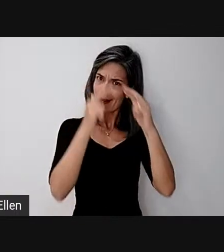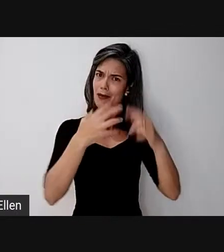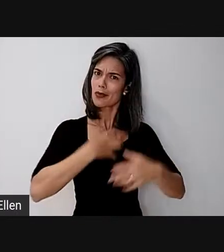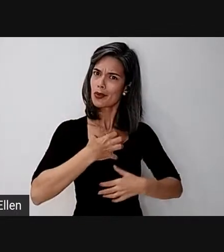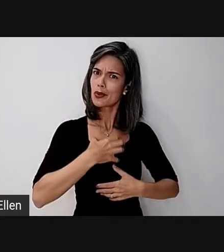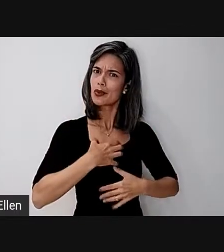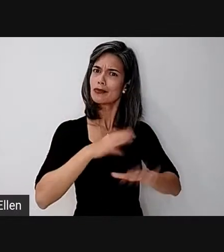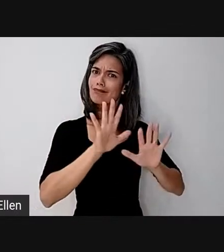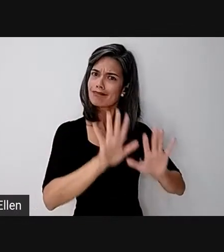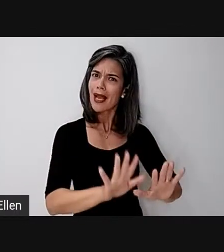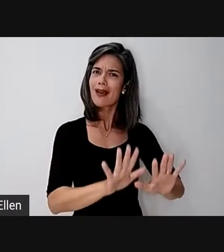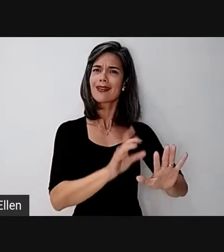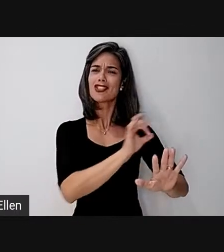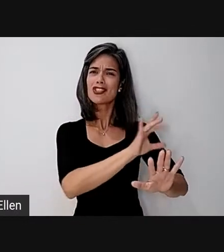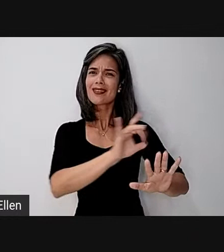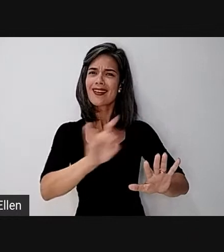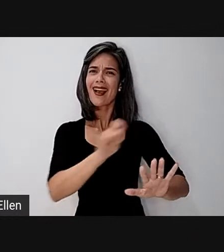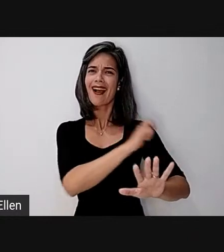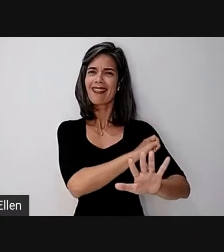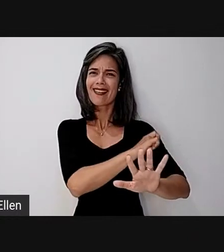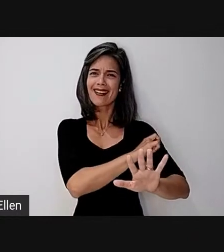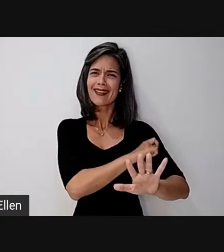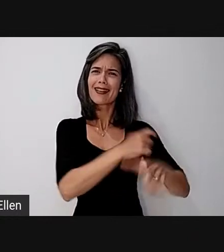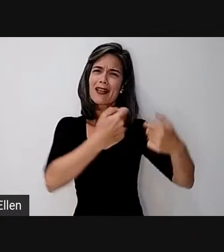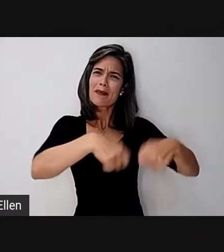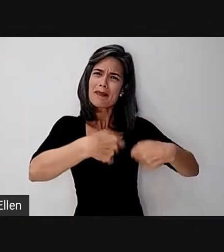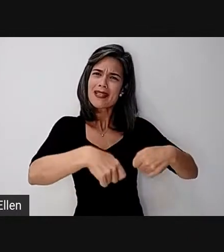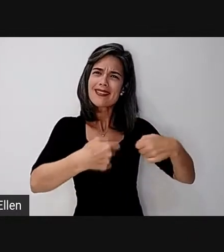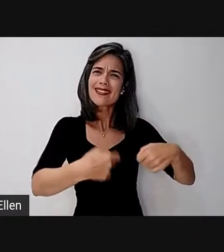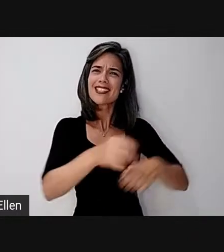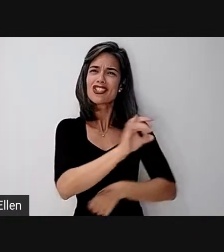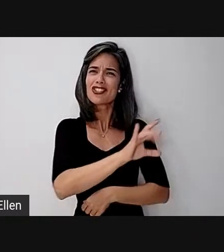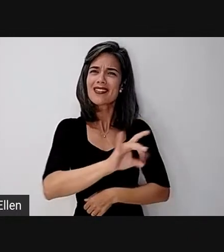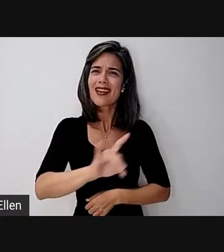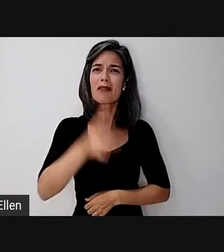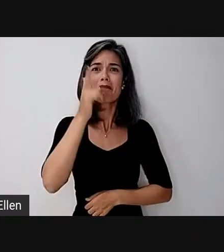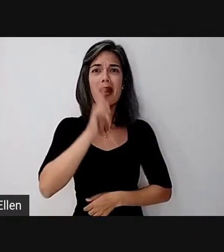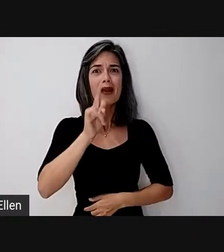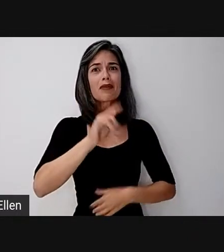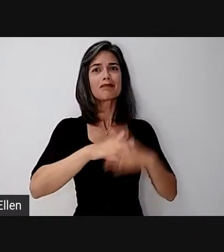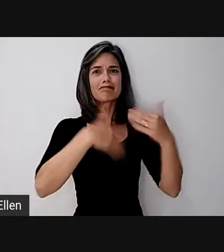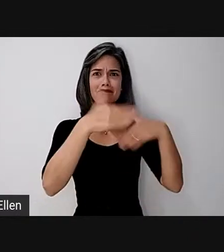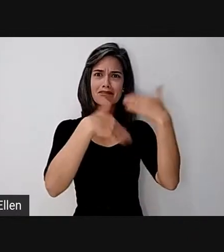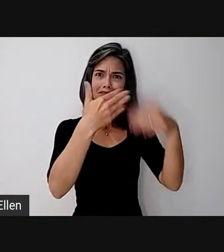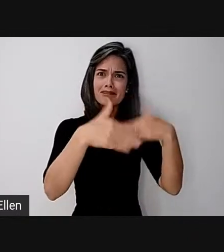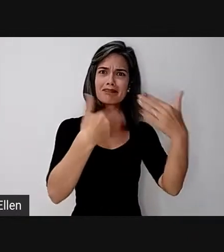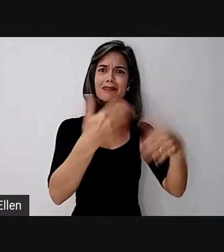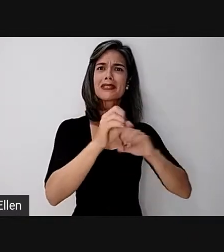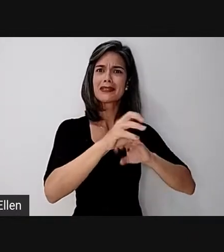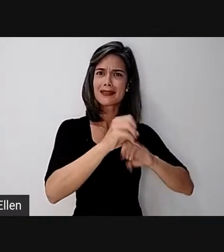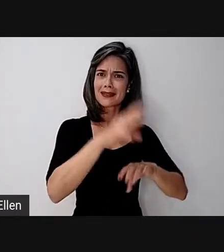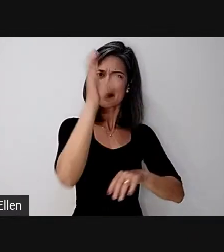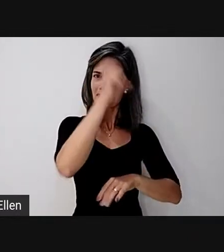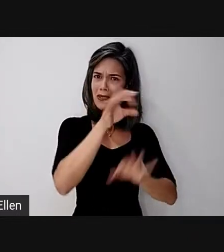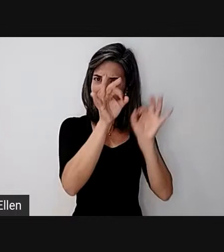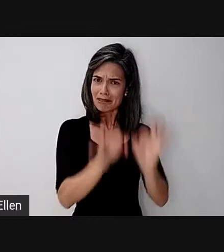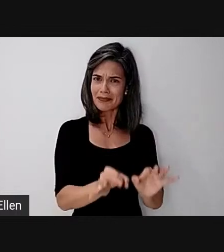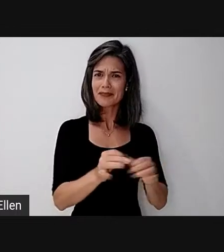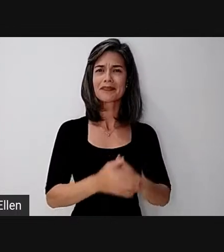as potencialidades, necessidades pedagógicas para um processo de ensino-aprendizagem mais justo e digno.